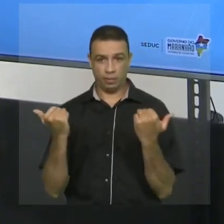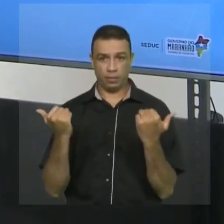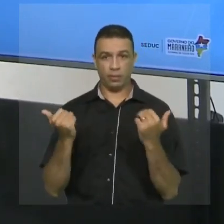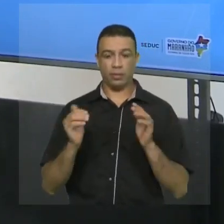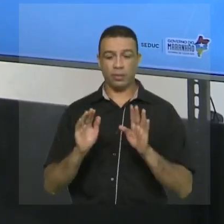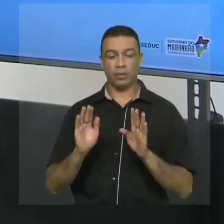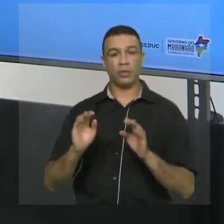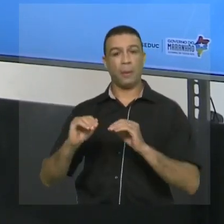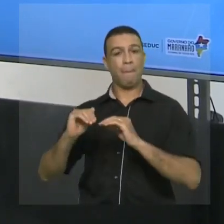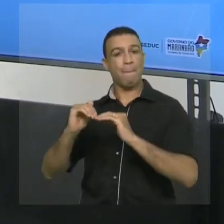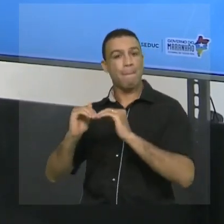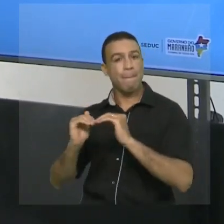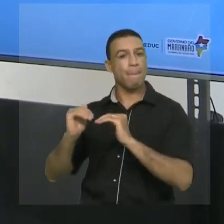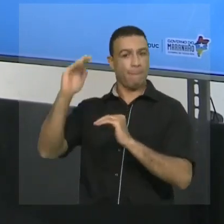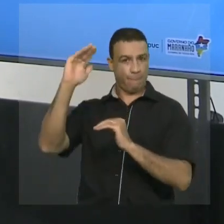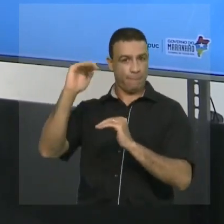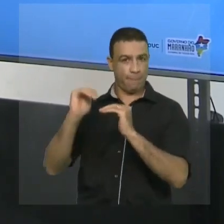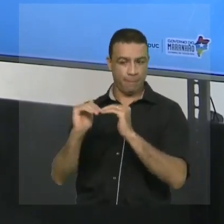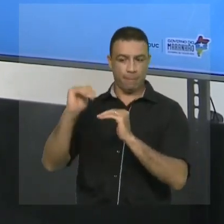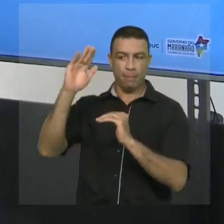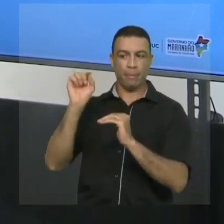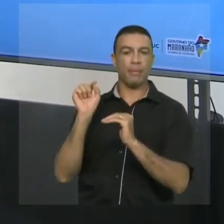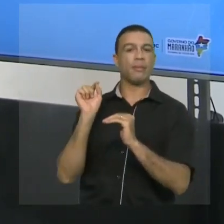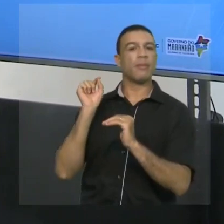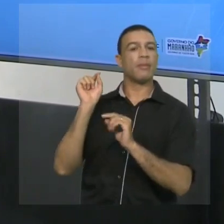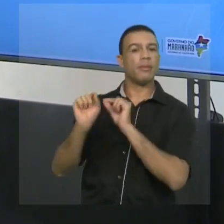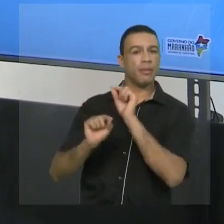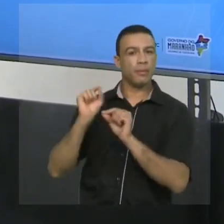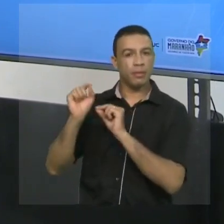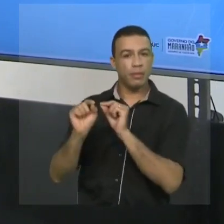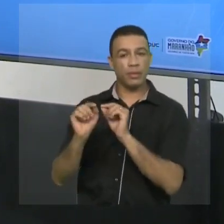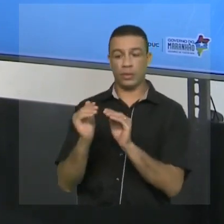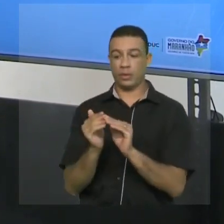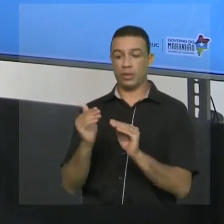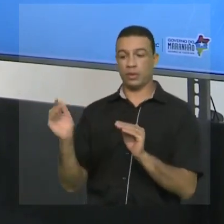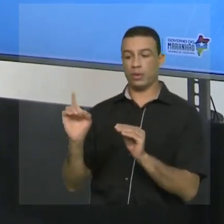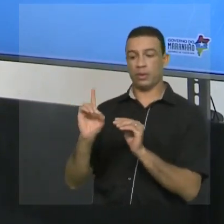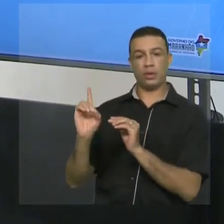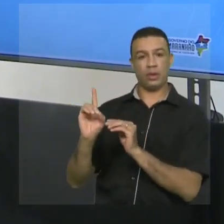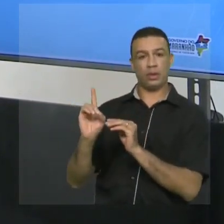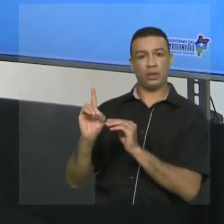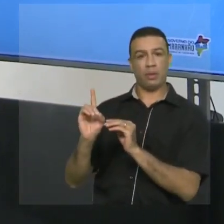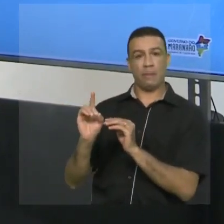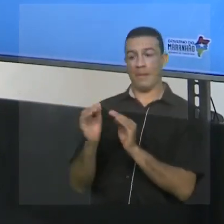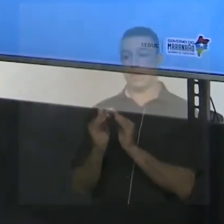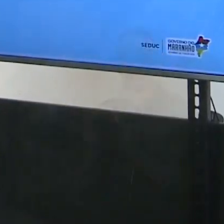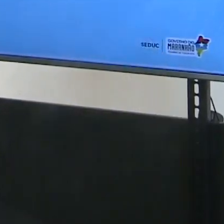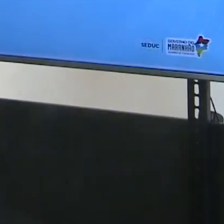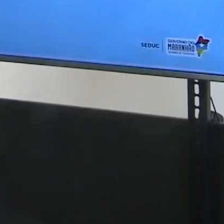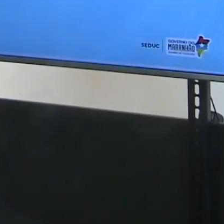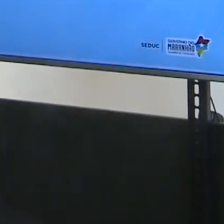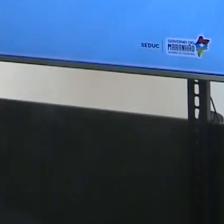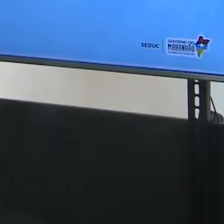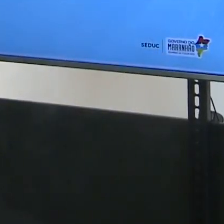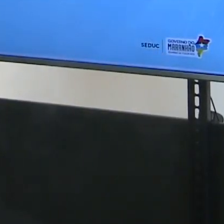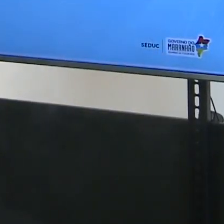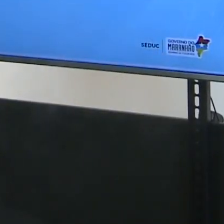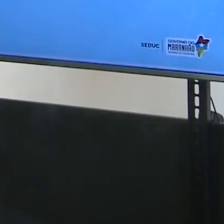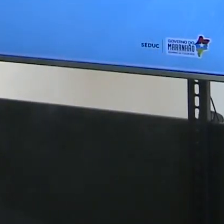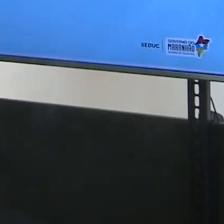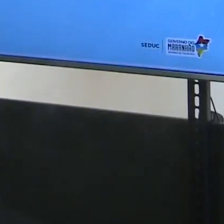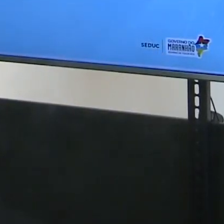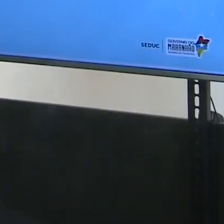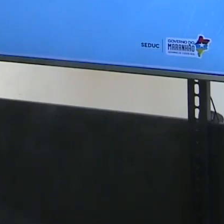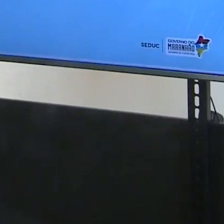O maior é aquele que está mais à direita na reta numérica. Então, quanto mais à